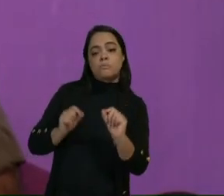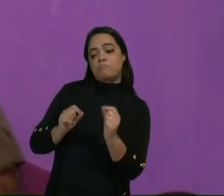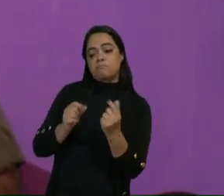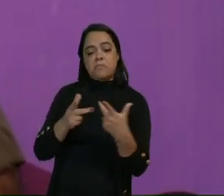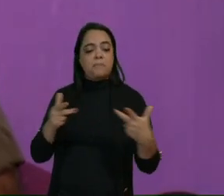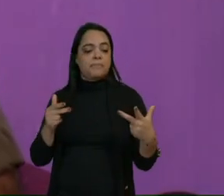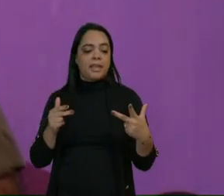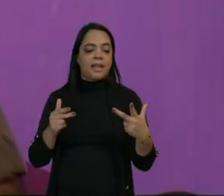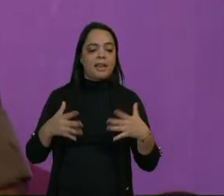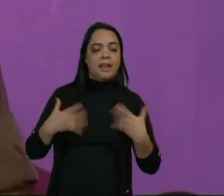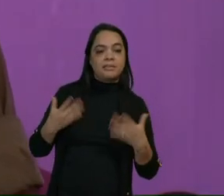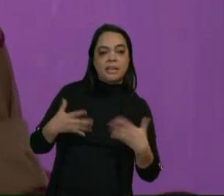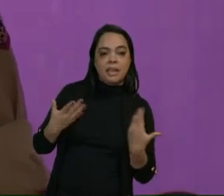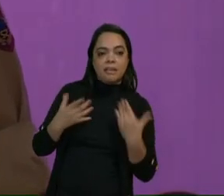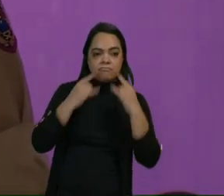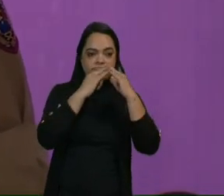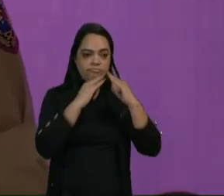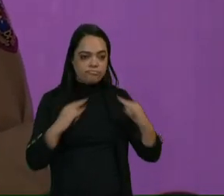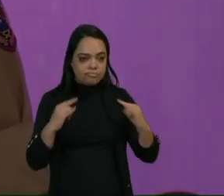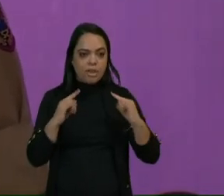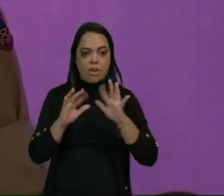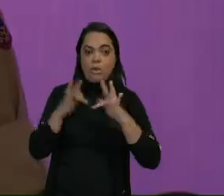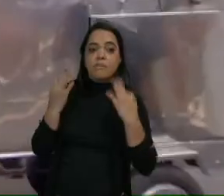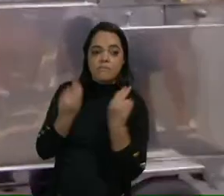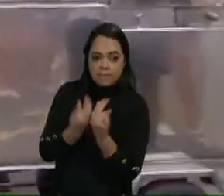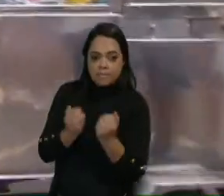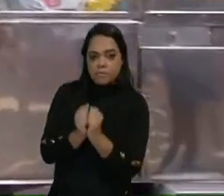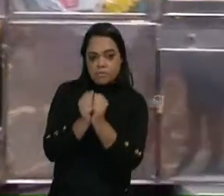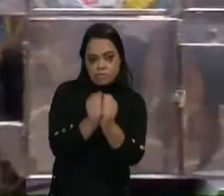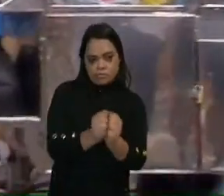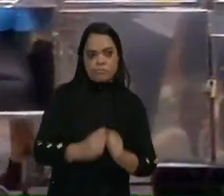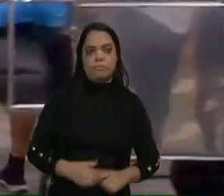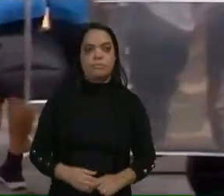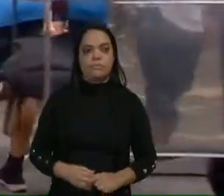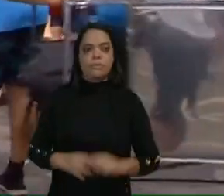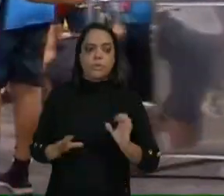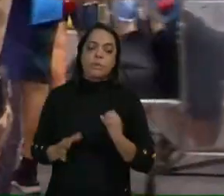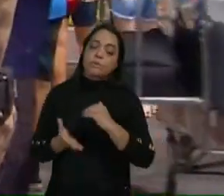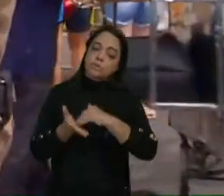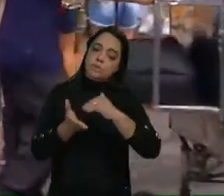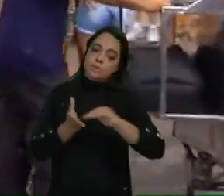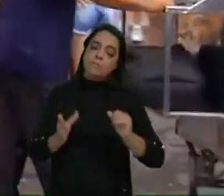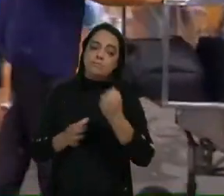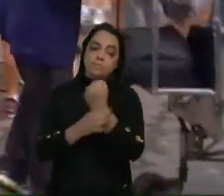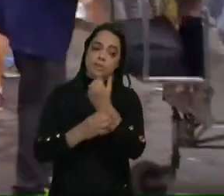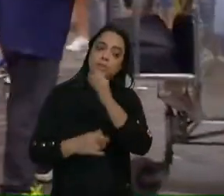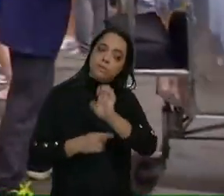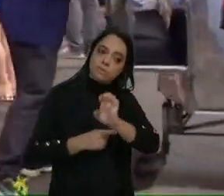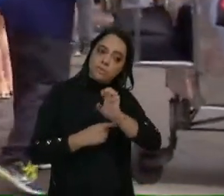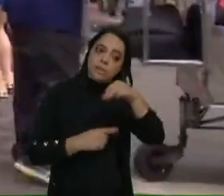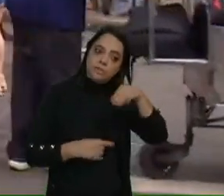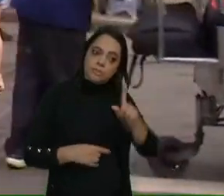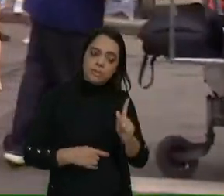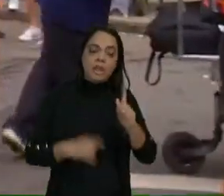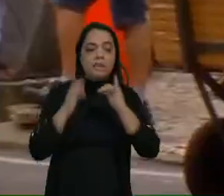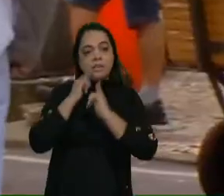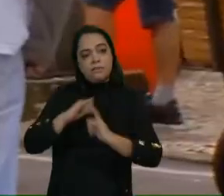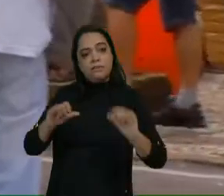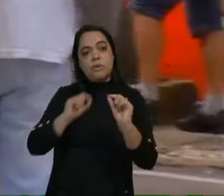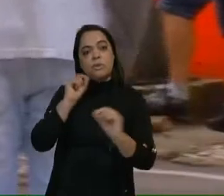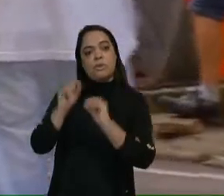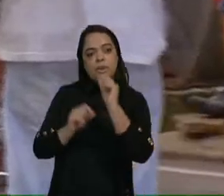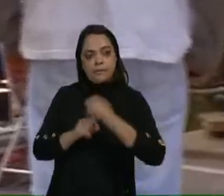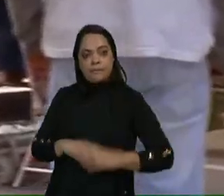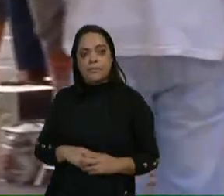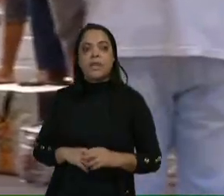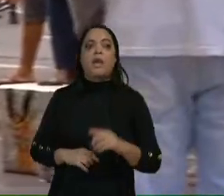lazer, retiro, deslocamentos familiares. O secretário de Segurança Pública do Estado ressaltou que, além dos agentes, a